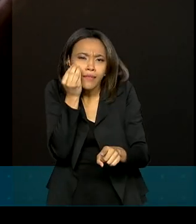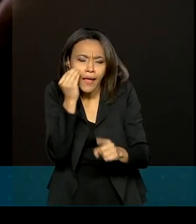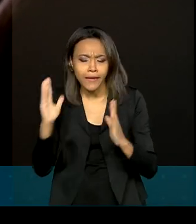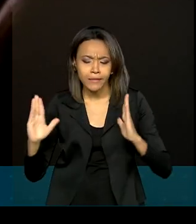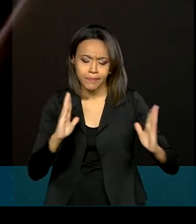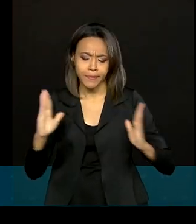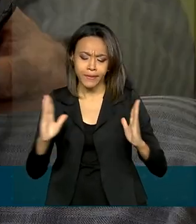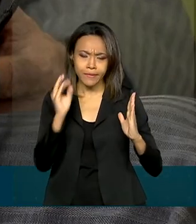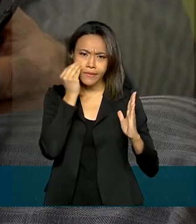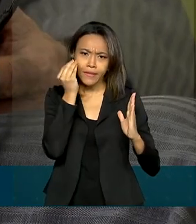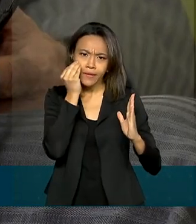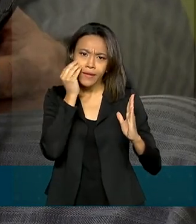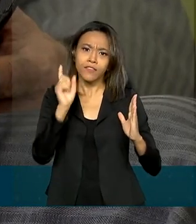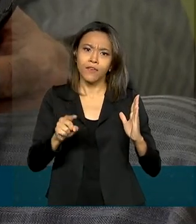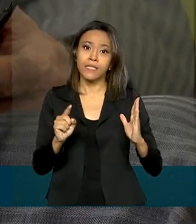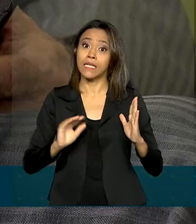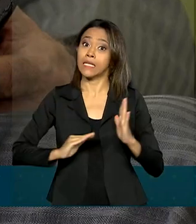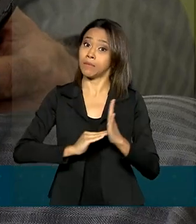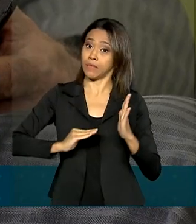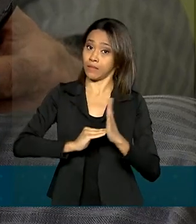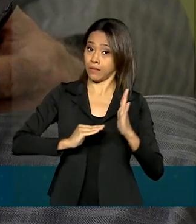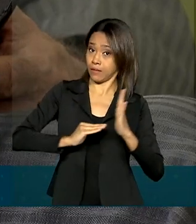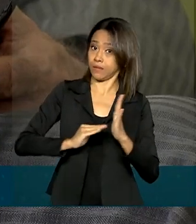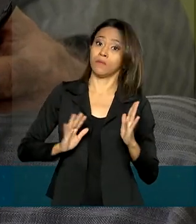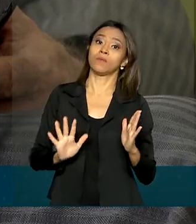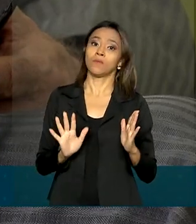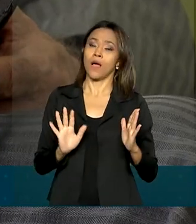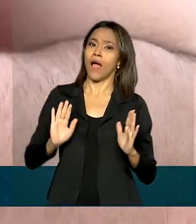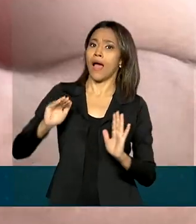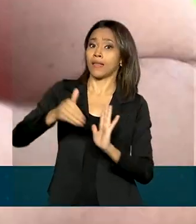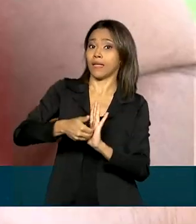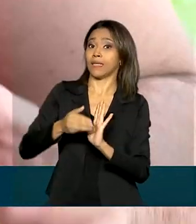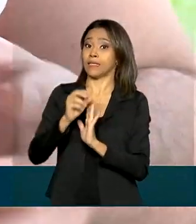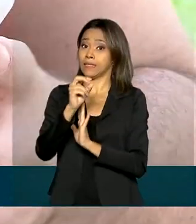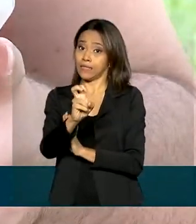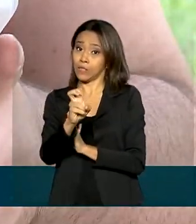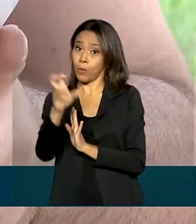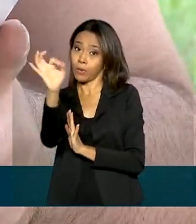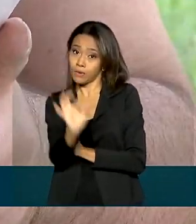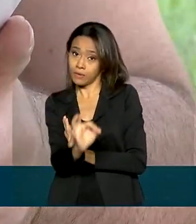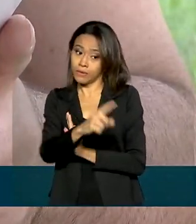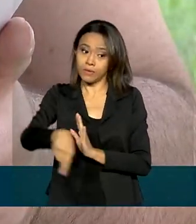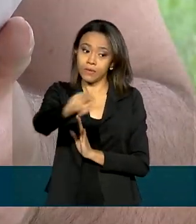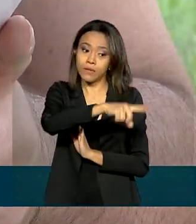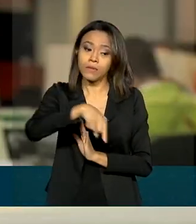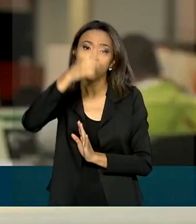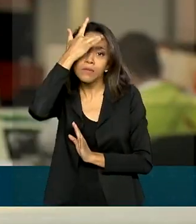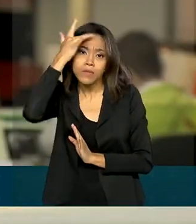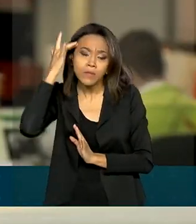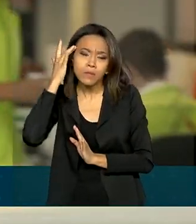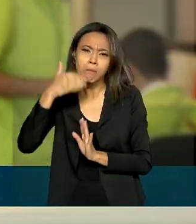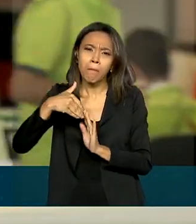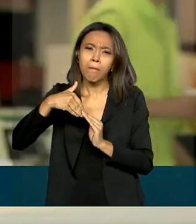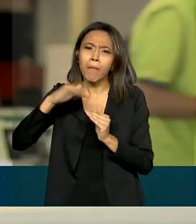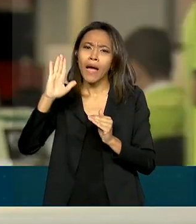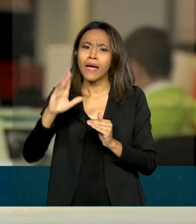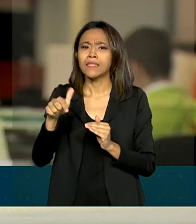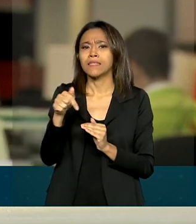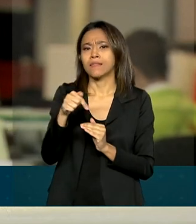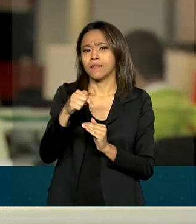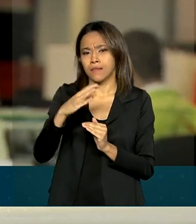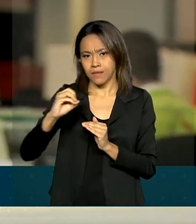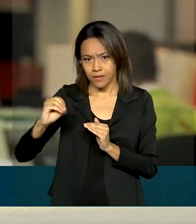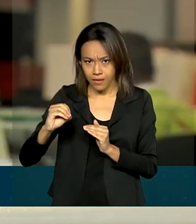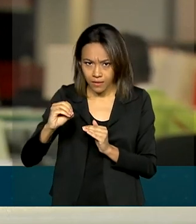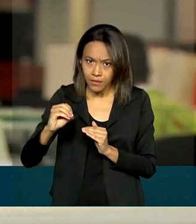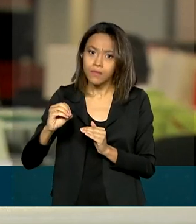vai funcionar de forma restrita, abarcando até 5% dos clientes de mais de 700 instituições